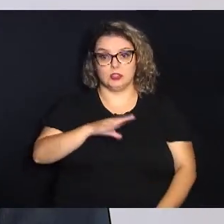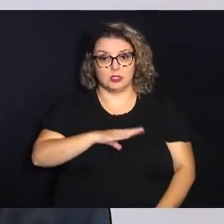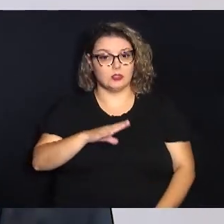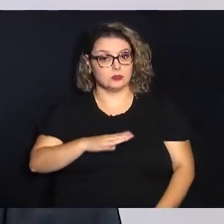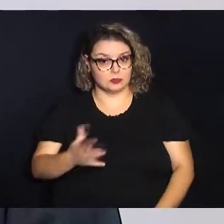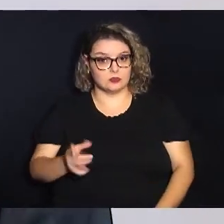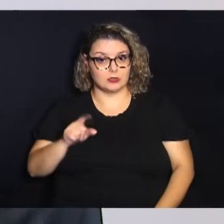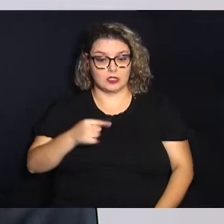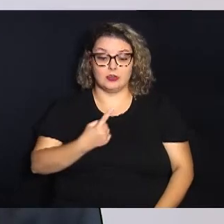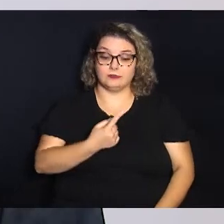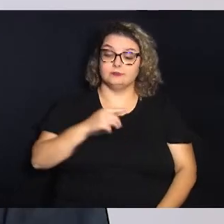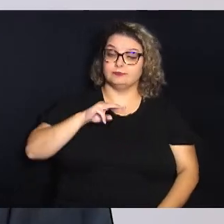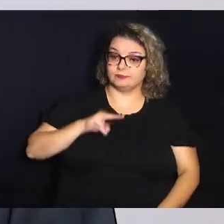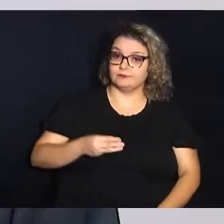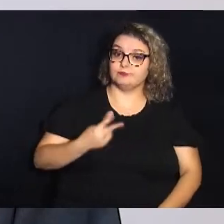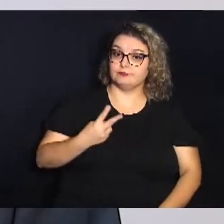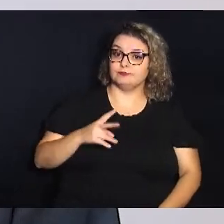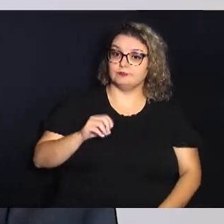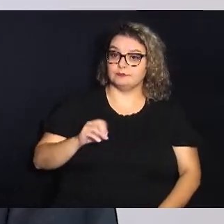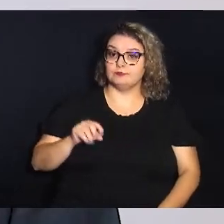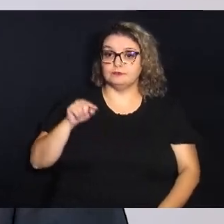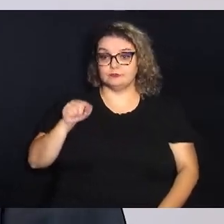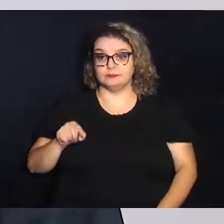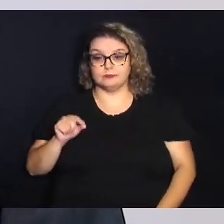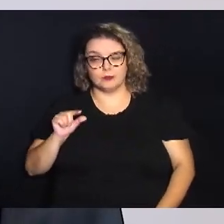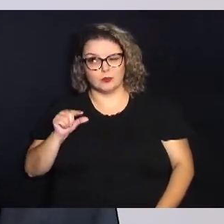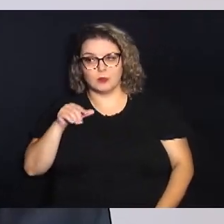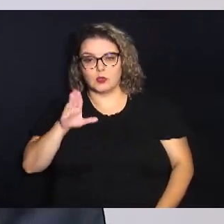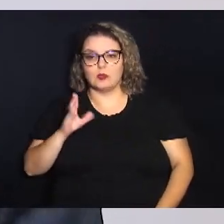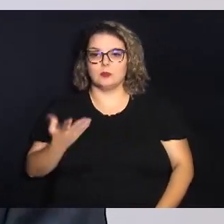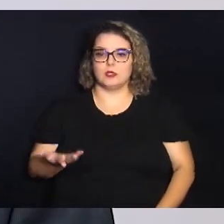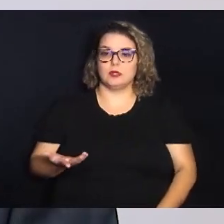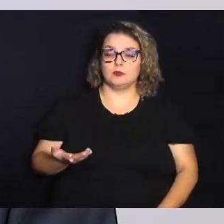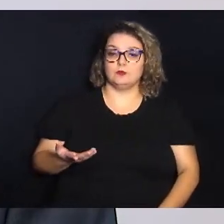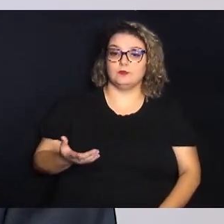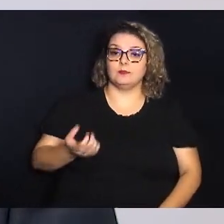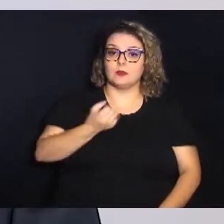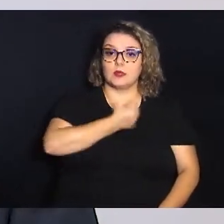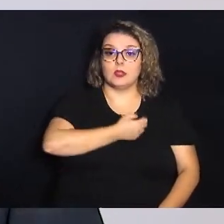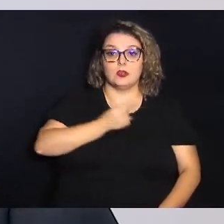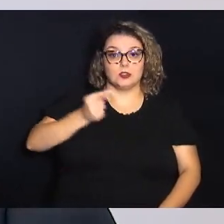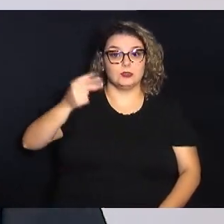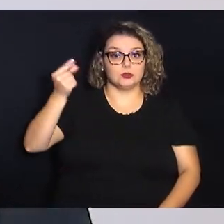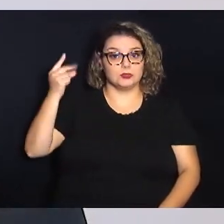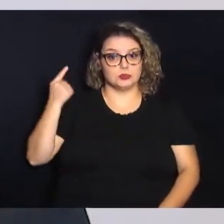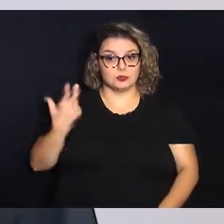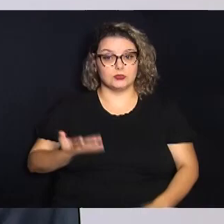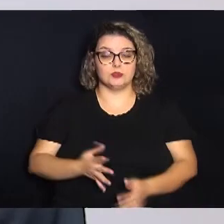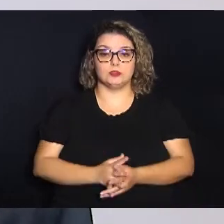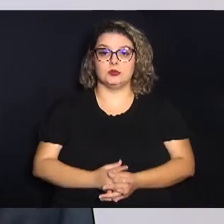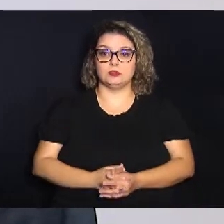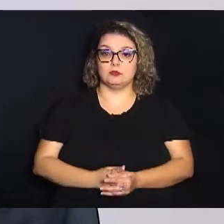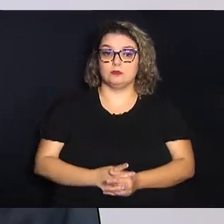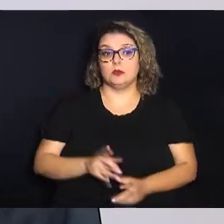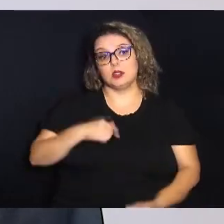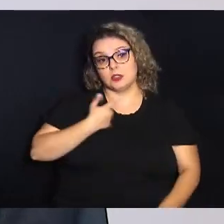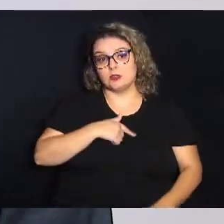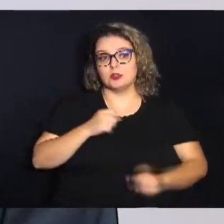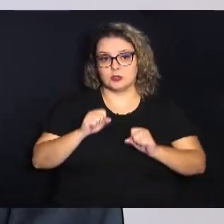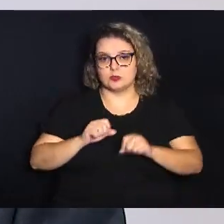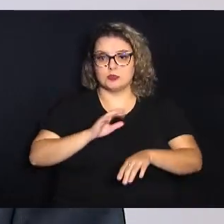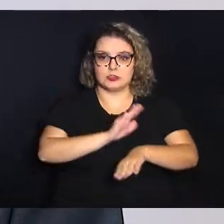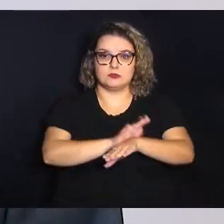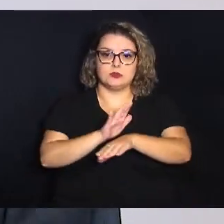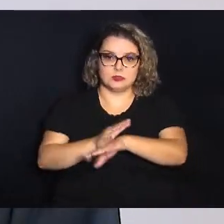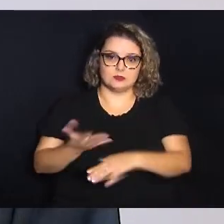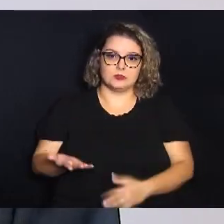nossa cidade Que é 1 milhão e 200 mil pessoas e um pouquinho mais já Que a gente está nesse número já faz um bom tempo Para que a gente